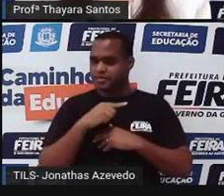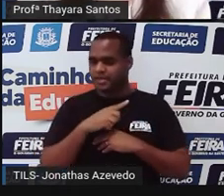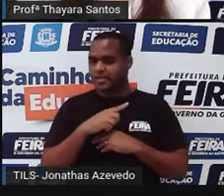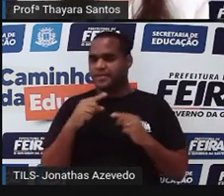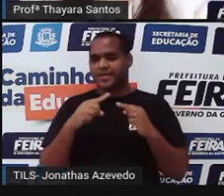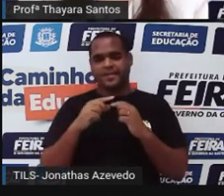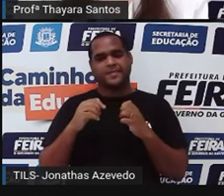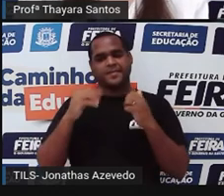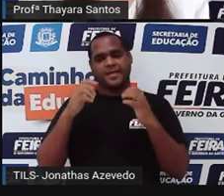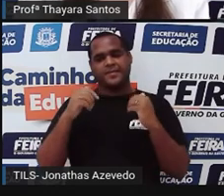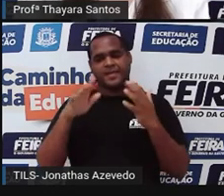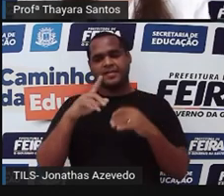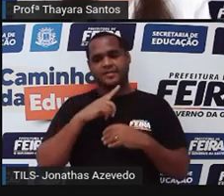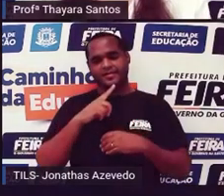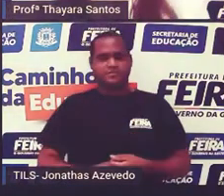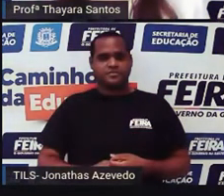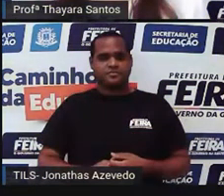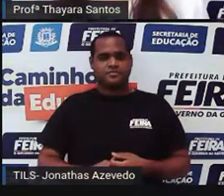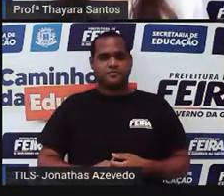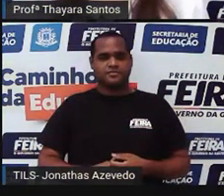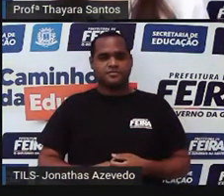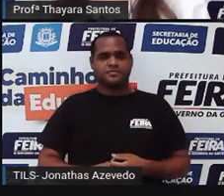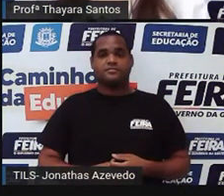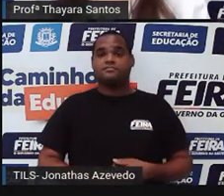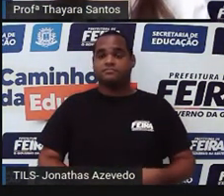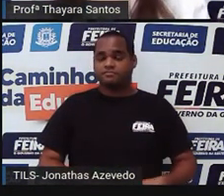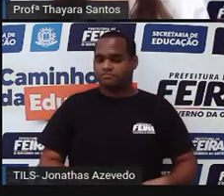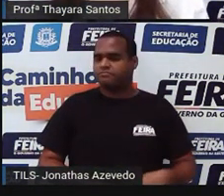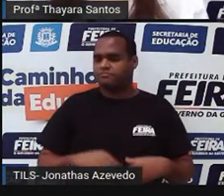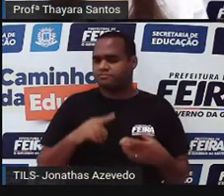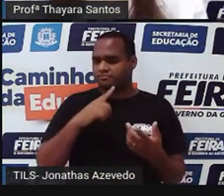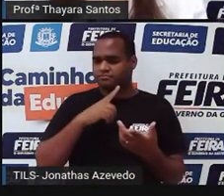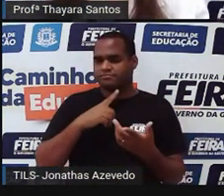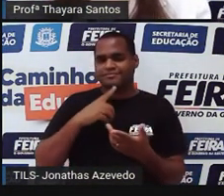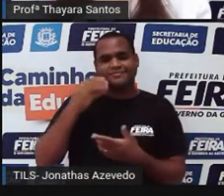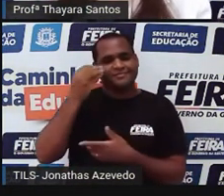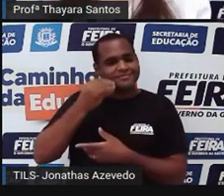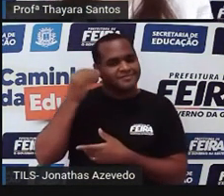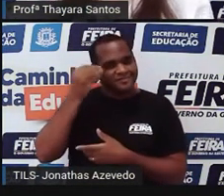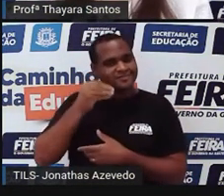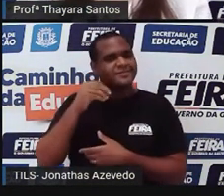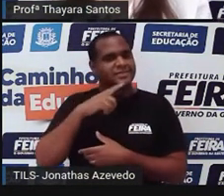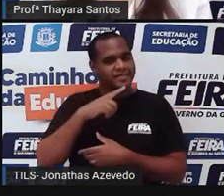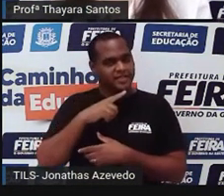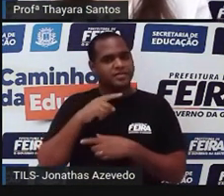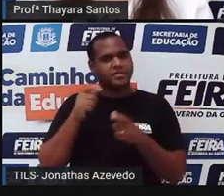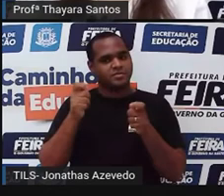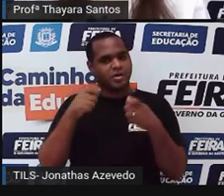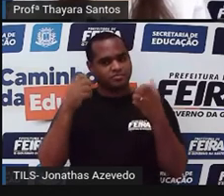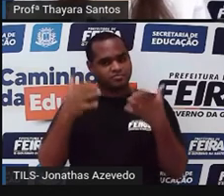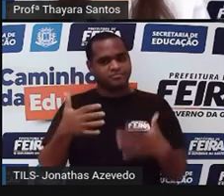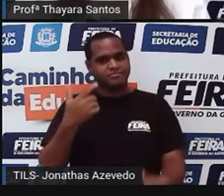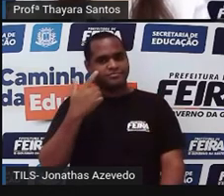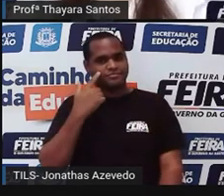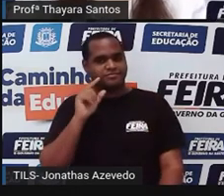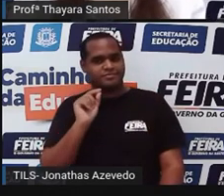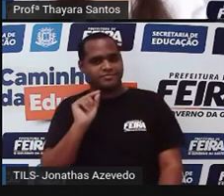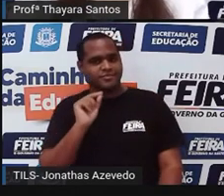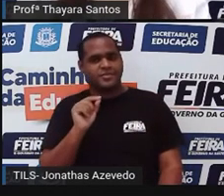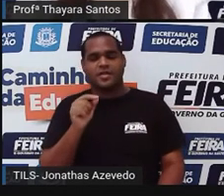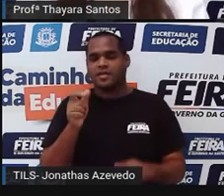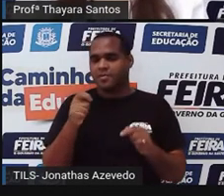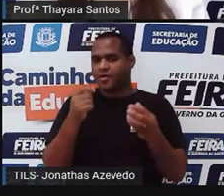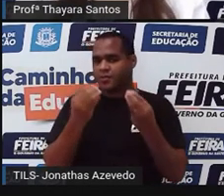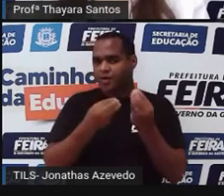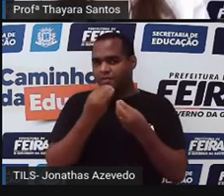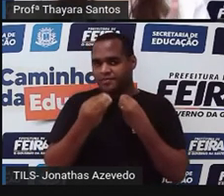muito maior que a densidade da água. E tem algumas experiências bem legais que a gente pode fazer para verificar